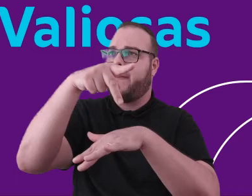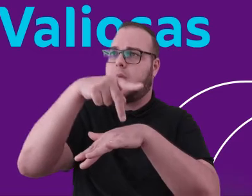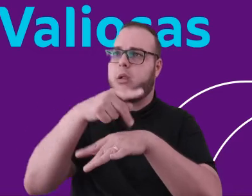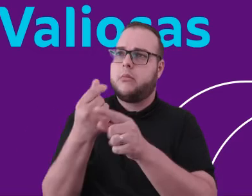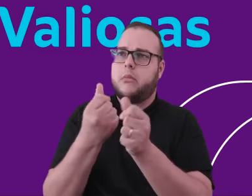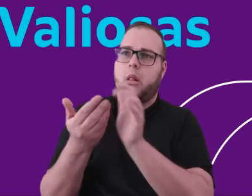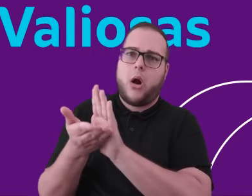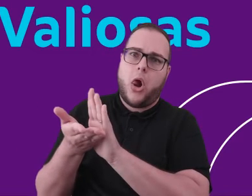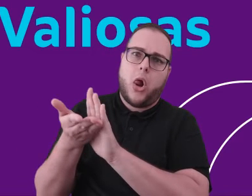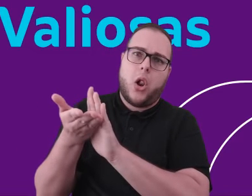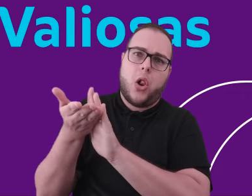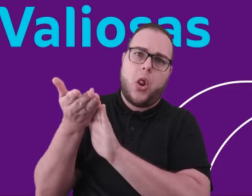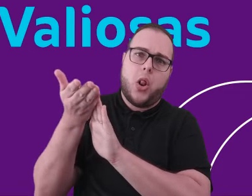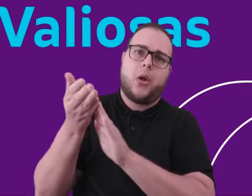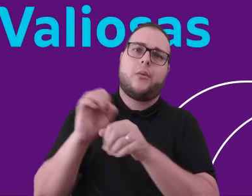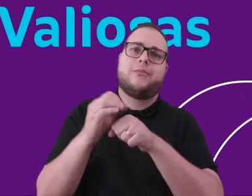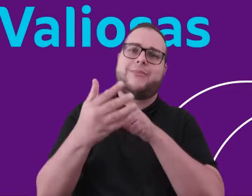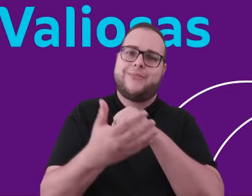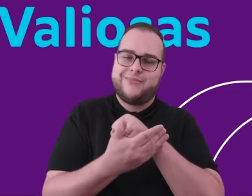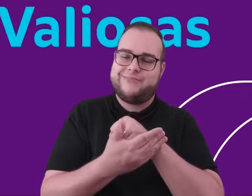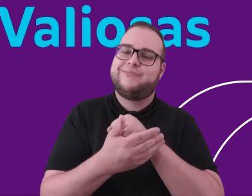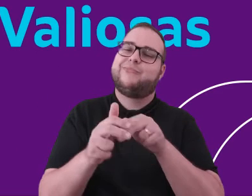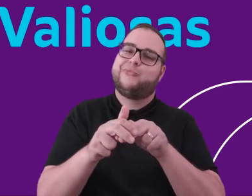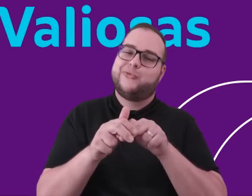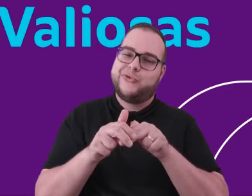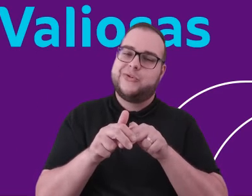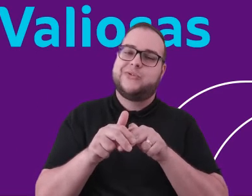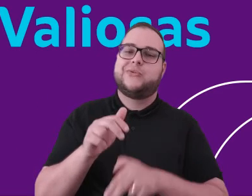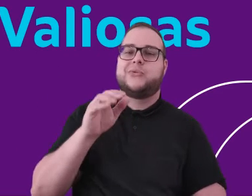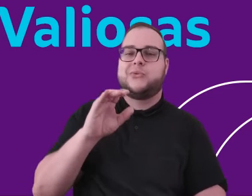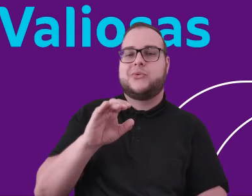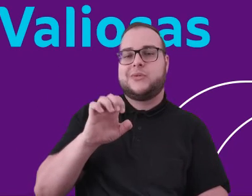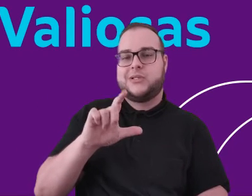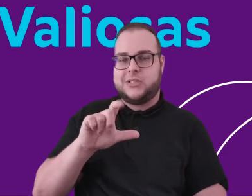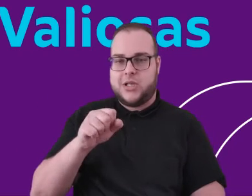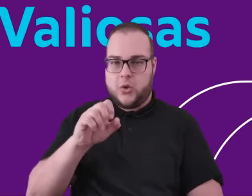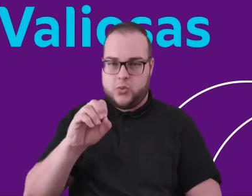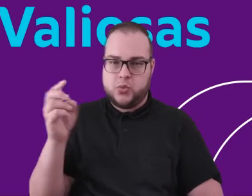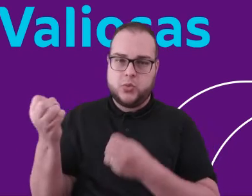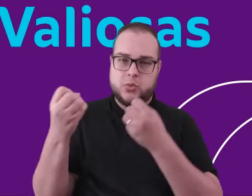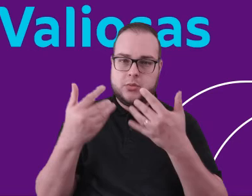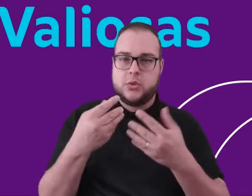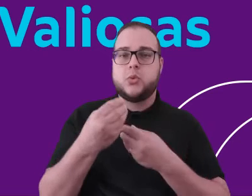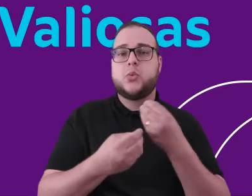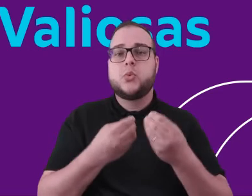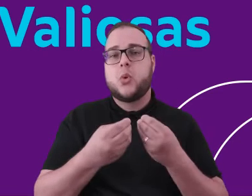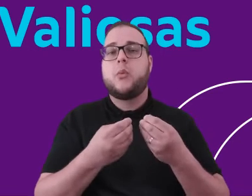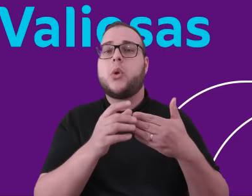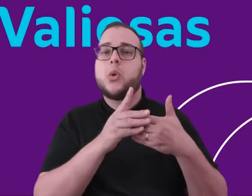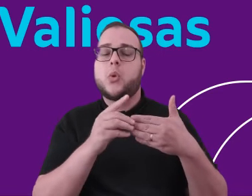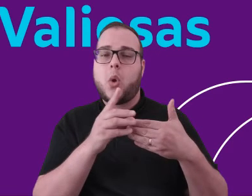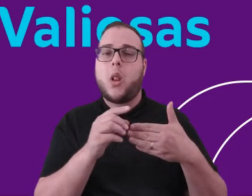aumentos significativos por conta da pandemia. O Celso comenta sobre as perspectivas para o dólar e para o real,